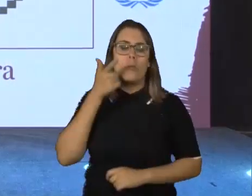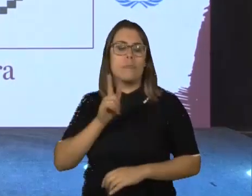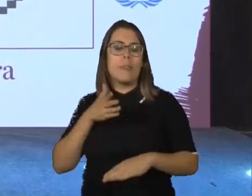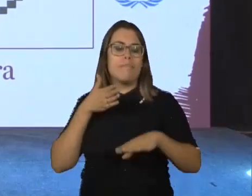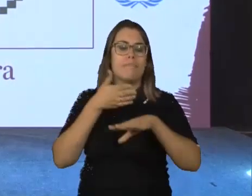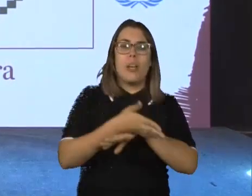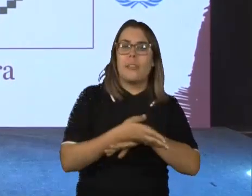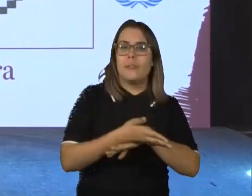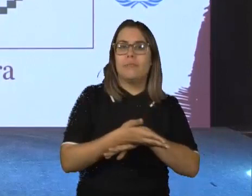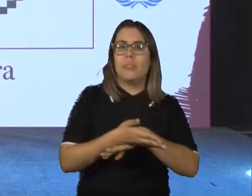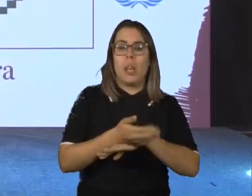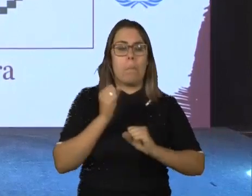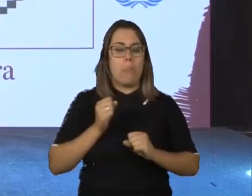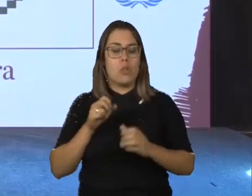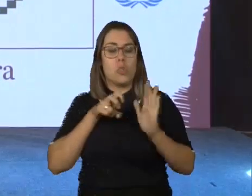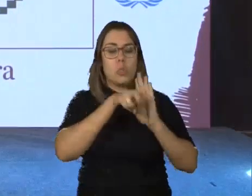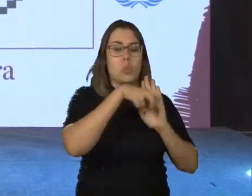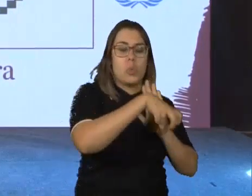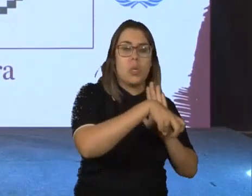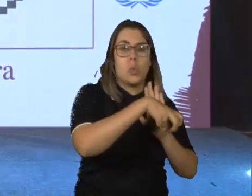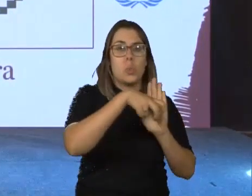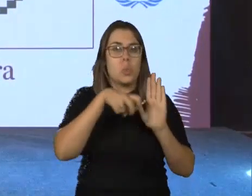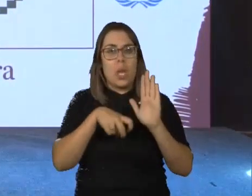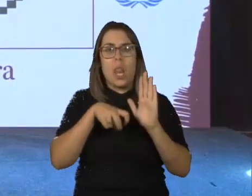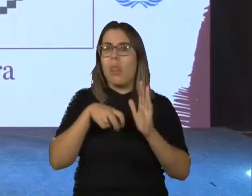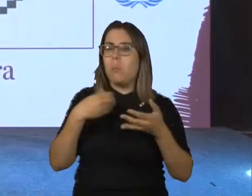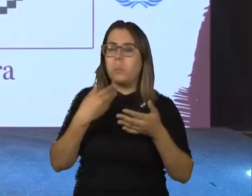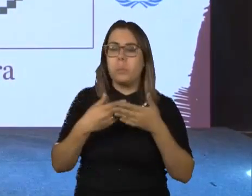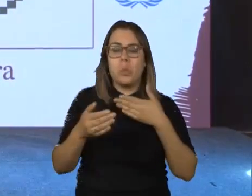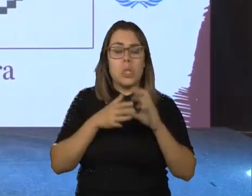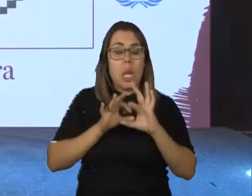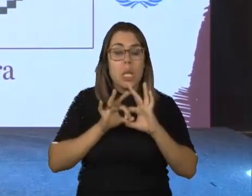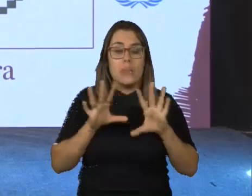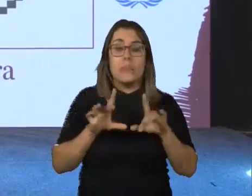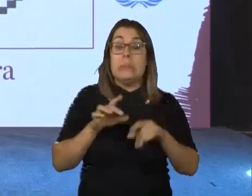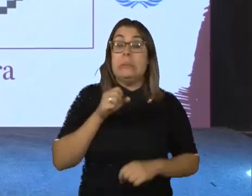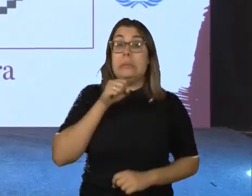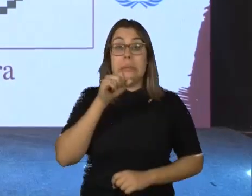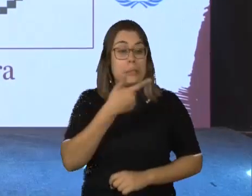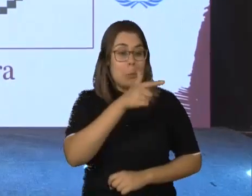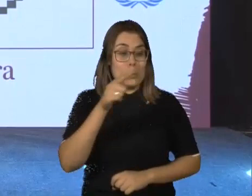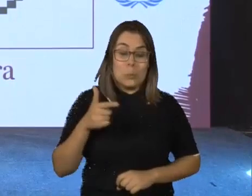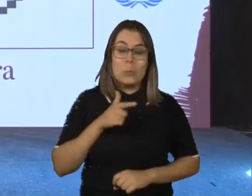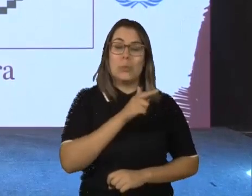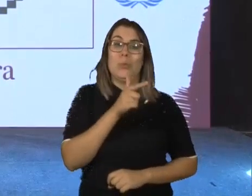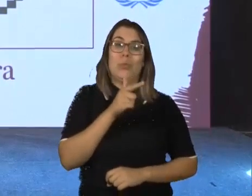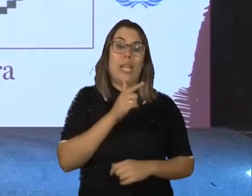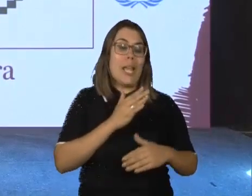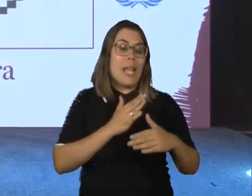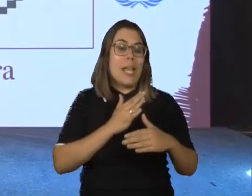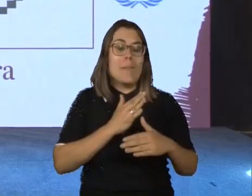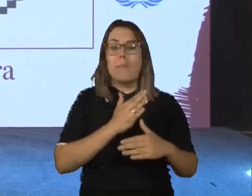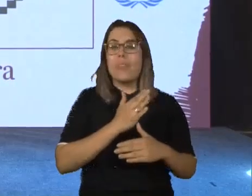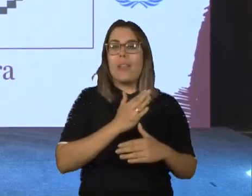partir do momento que esse ambiente não é adaptado, ele não pensa num desenho universal que contempla todas as pessoas,